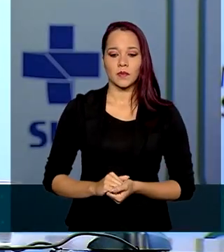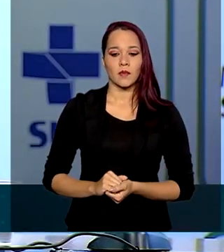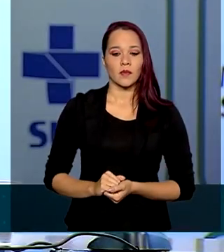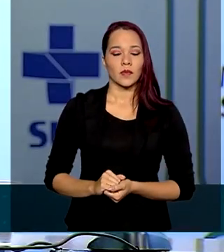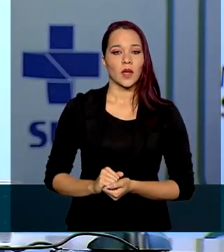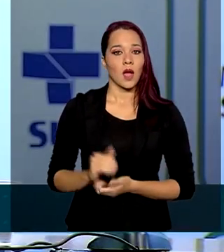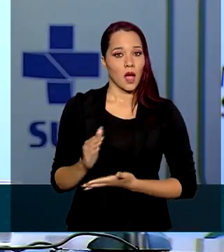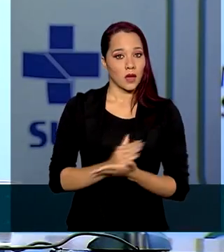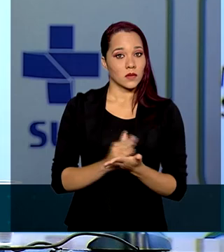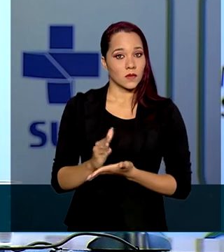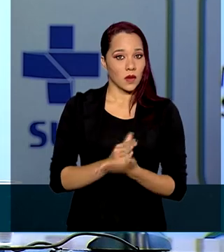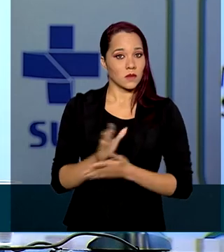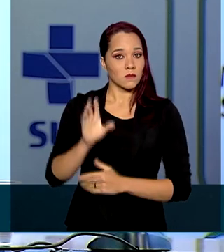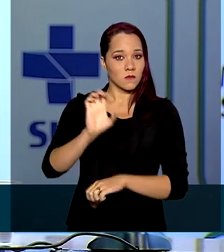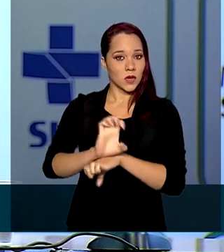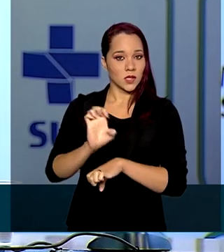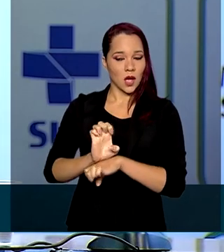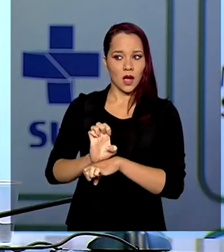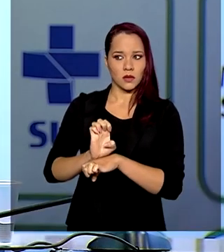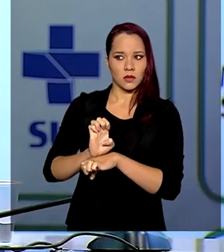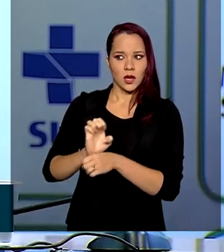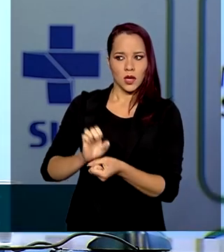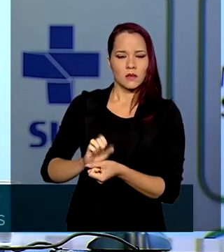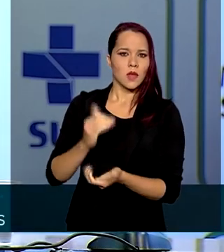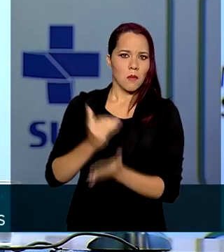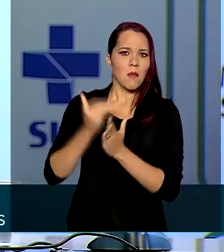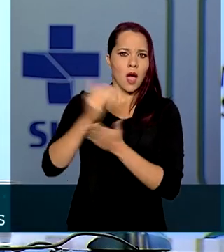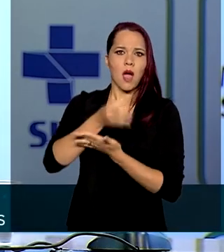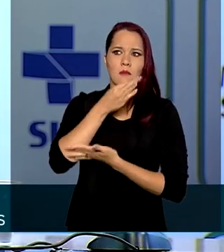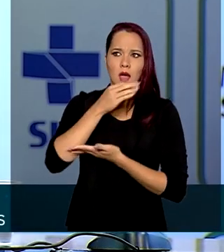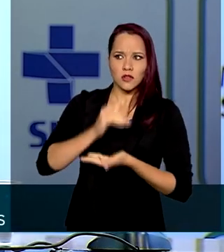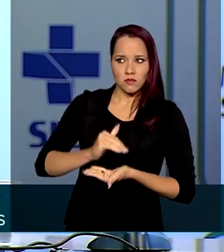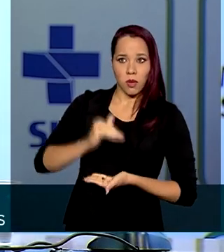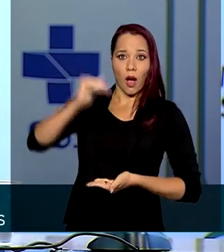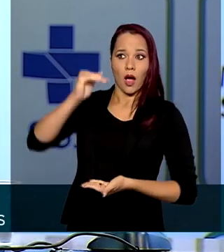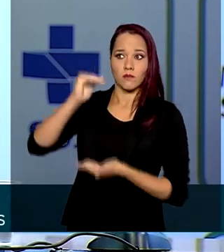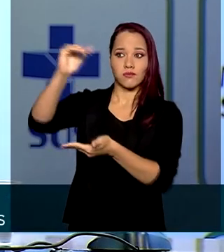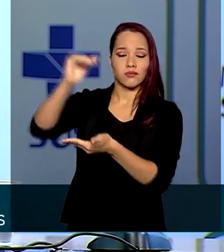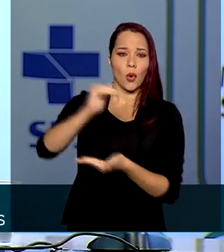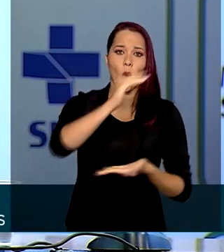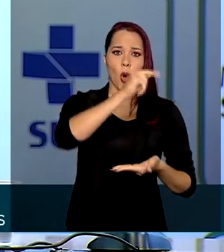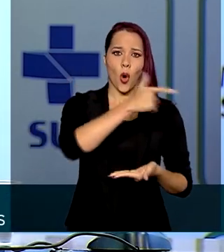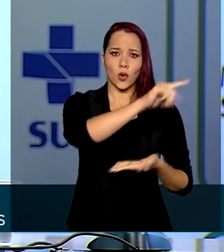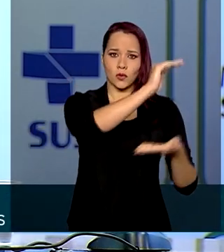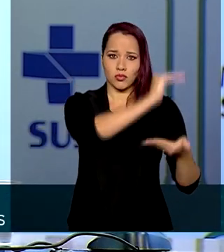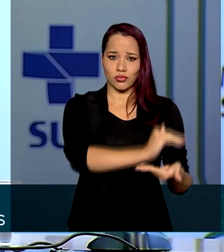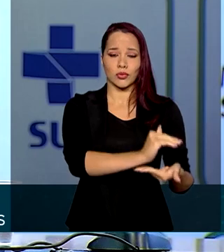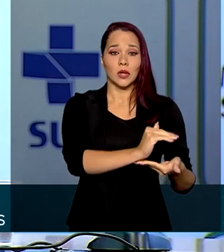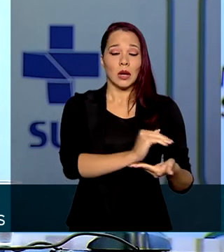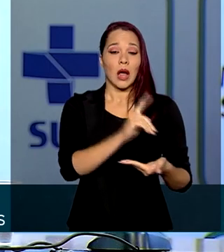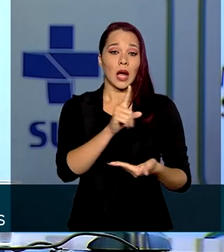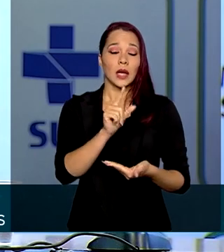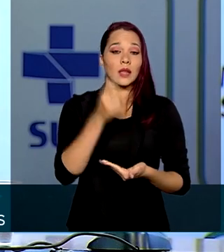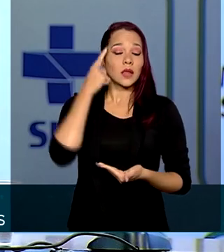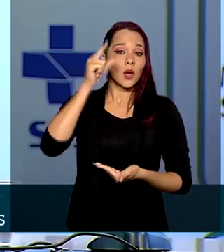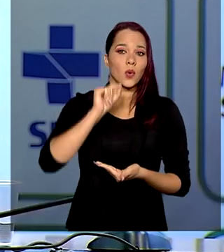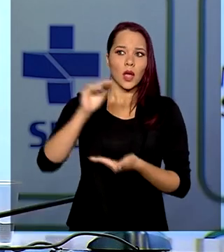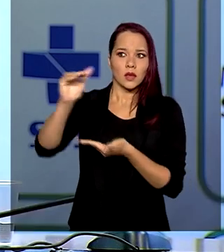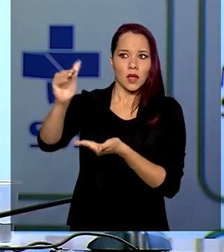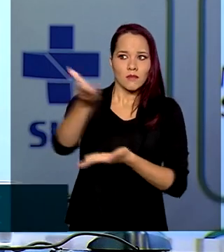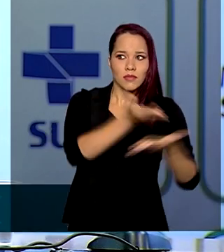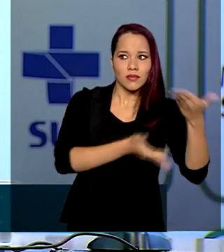vezes, um Estado recebe mais de um determinado medicamento do que outro, mas a ideia é que possa haver aí uma